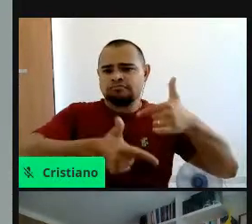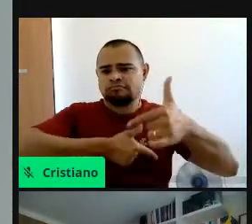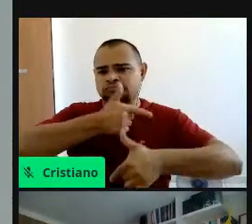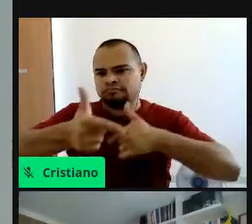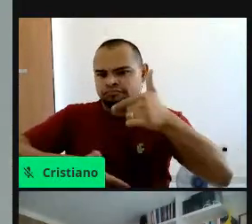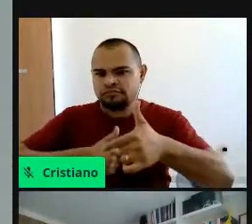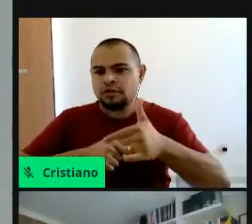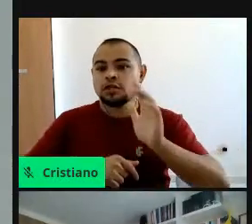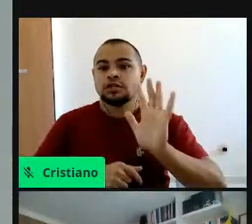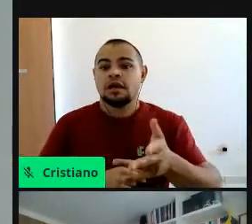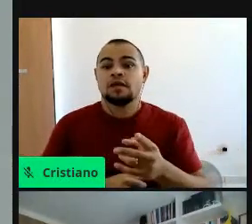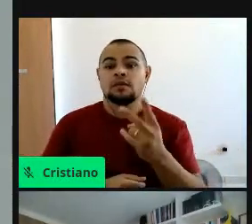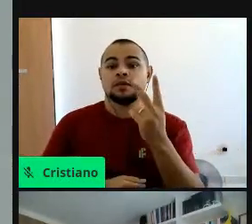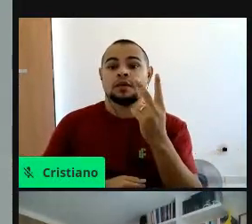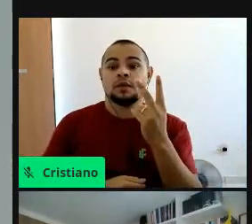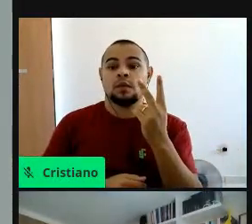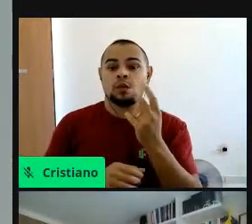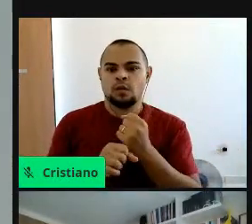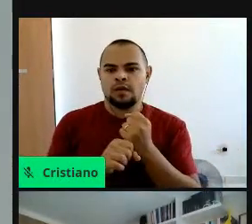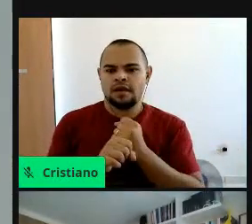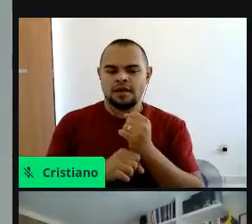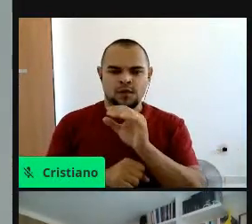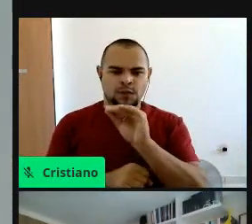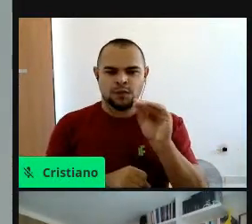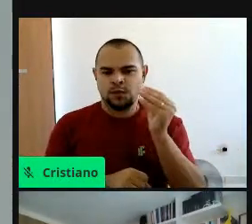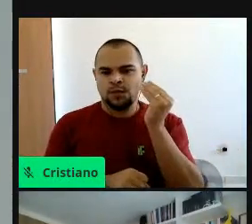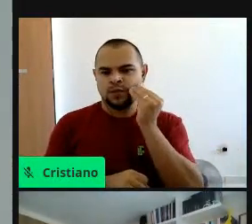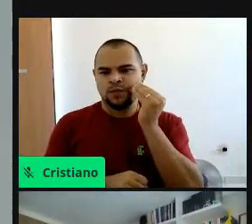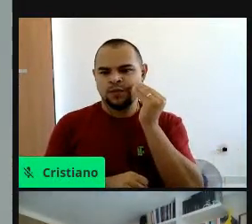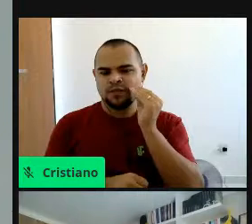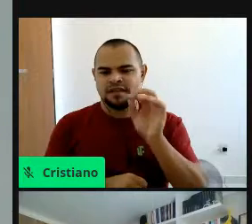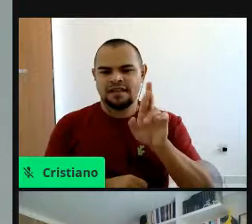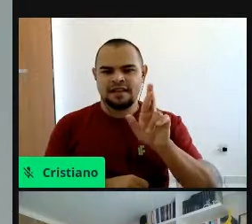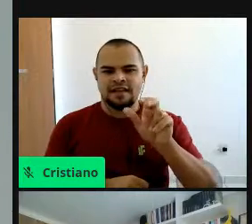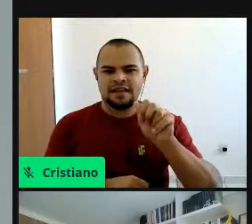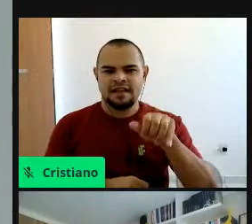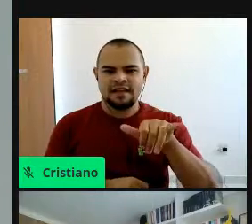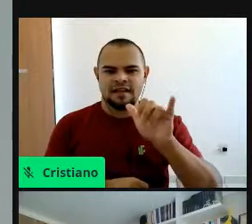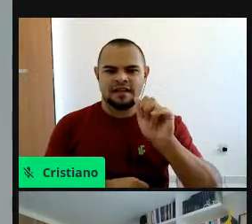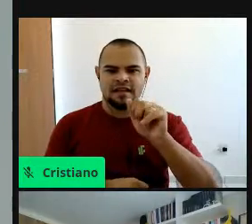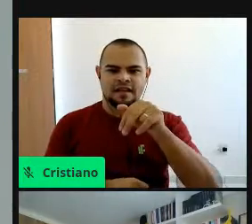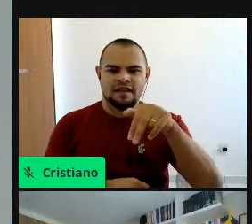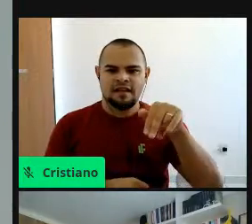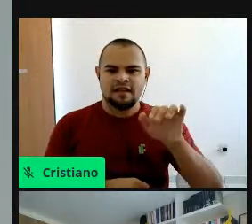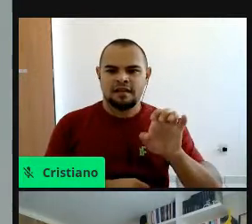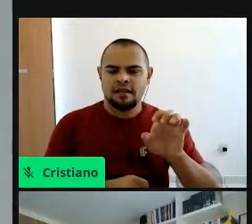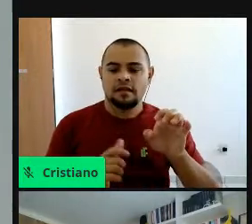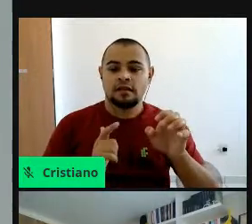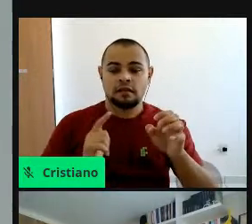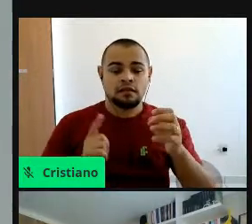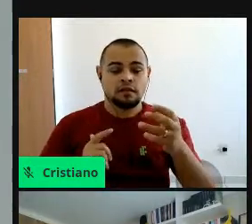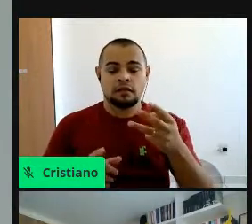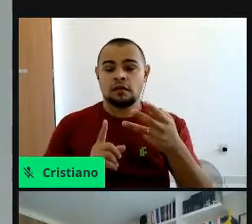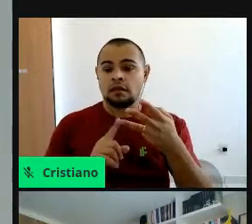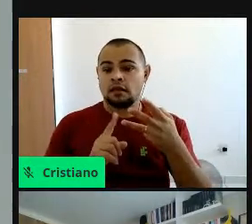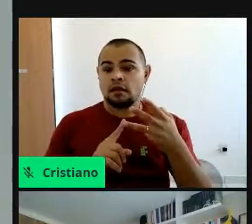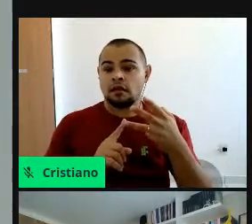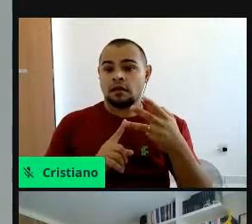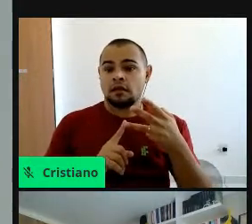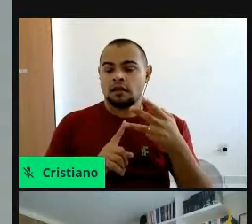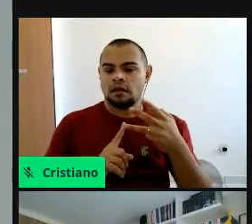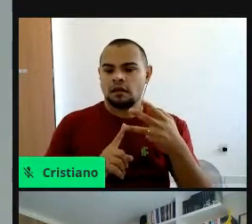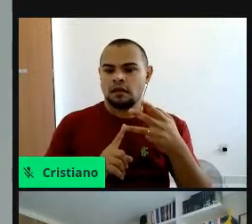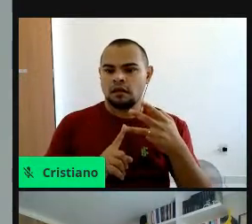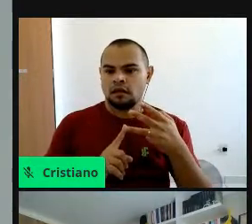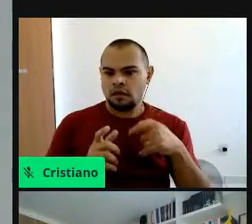já está no segundo ano. Um beijo, Raiane. Nós também temos um comentário aqui, deixa eu procurar aqui, eu marquei até pelo